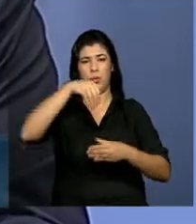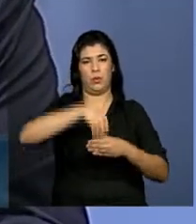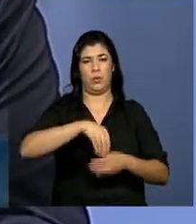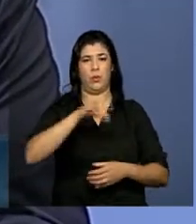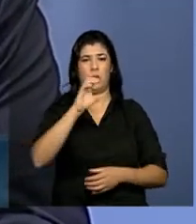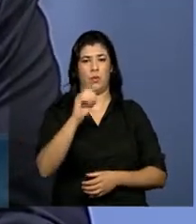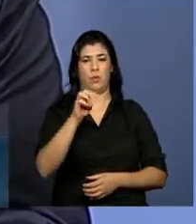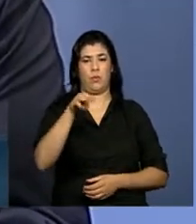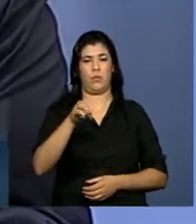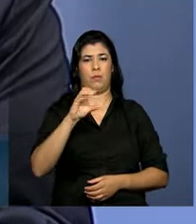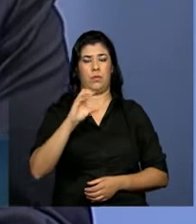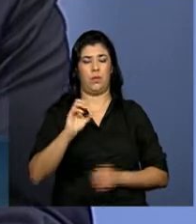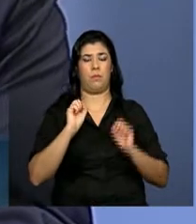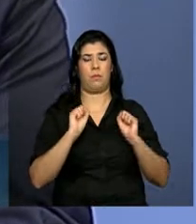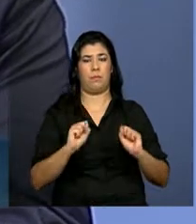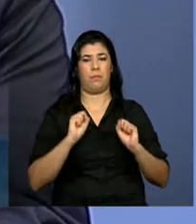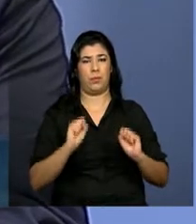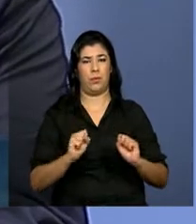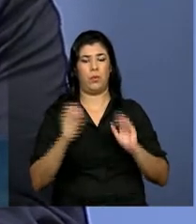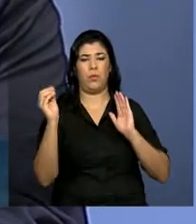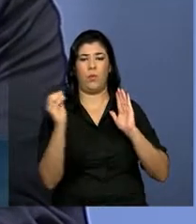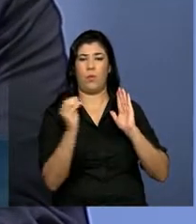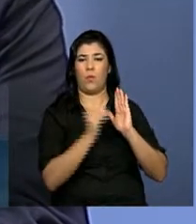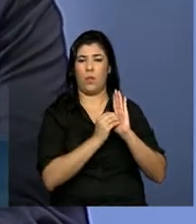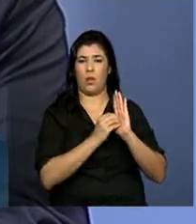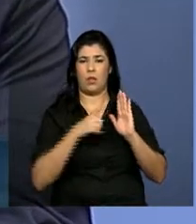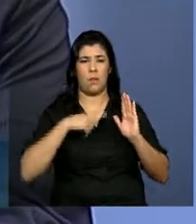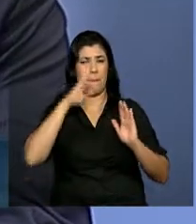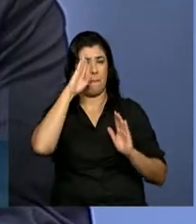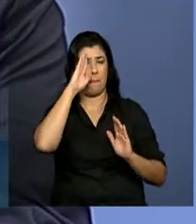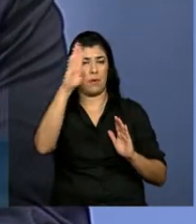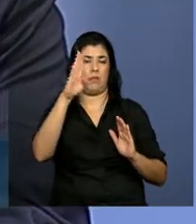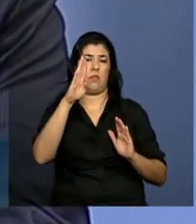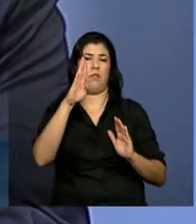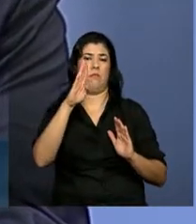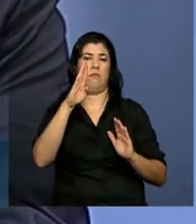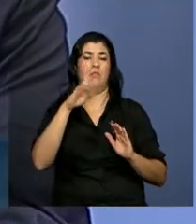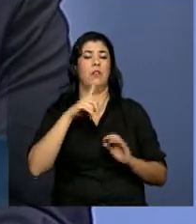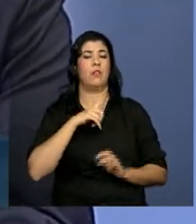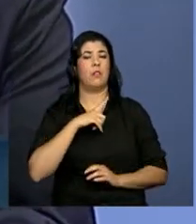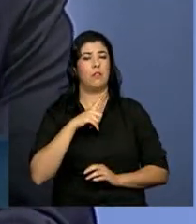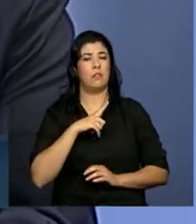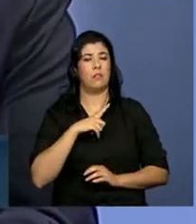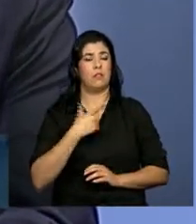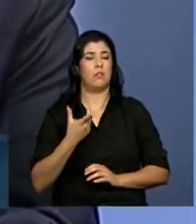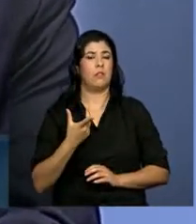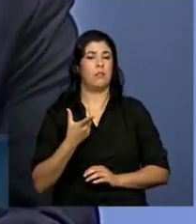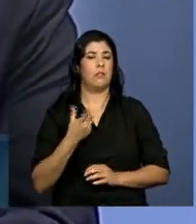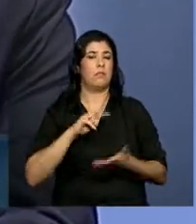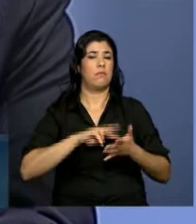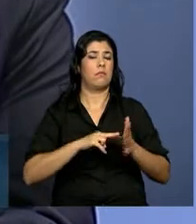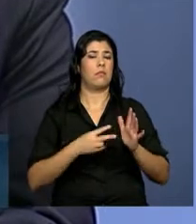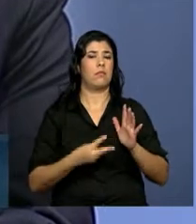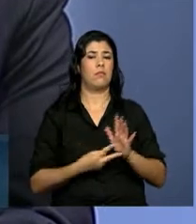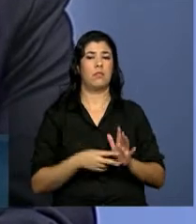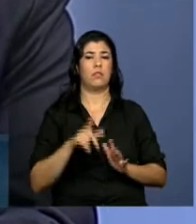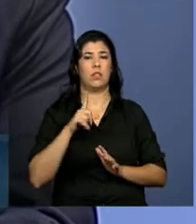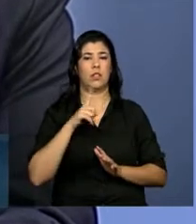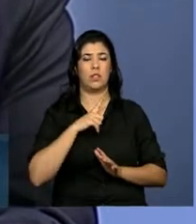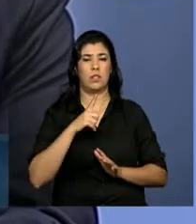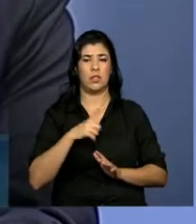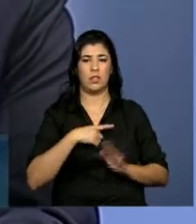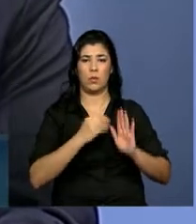pode fixar como uma prioridade indiscutível. Ou seja, há sim uma agenda de